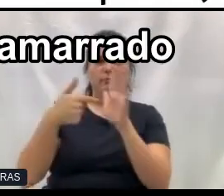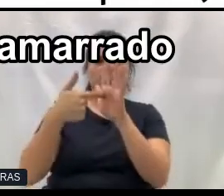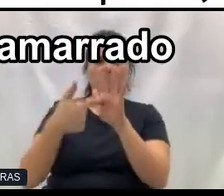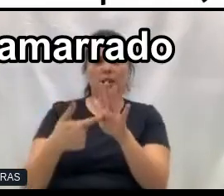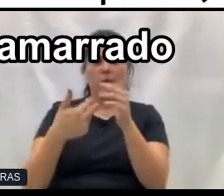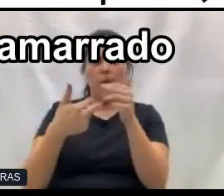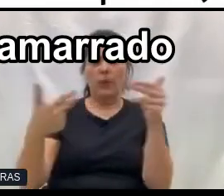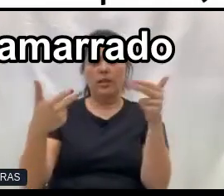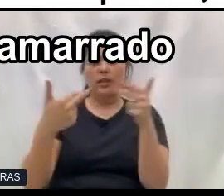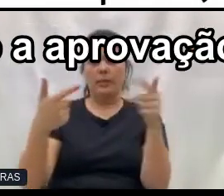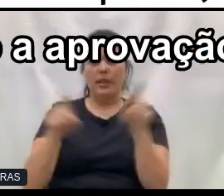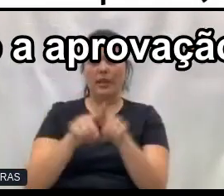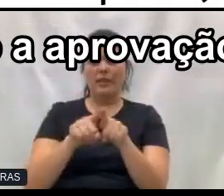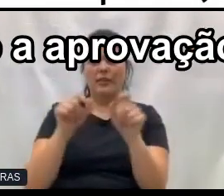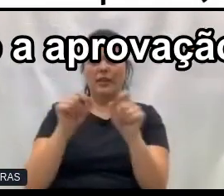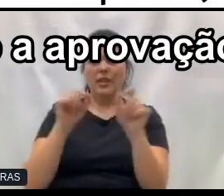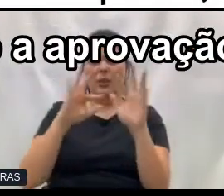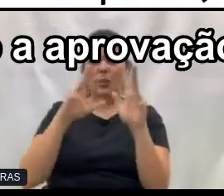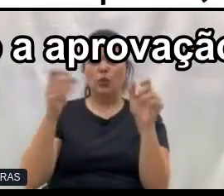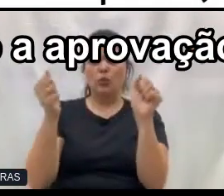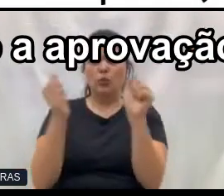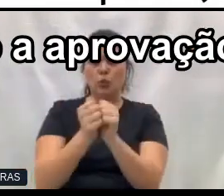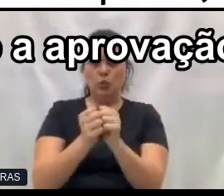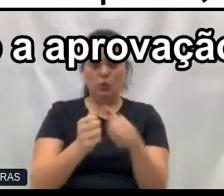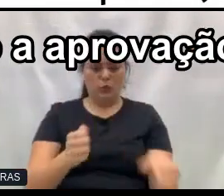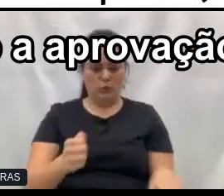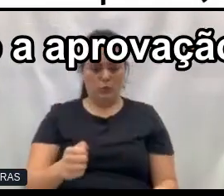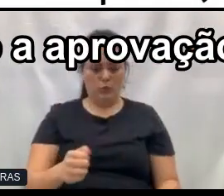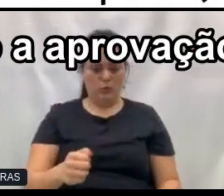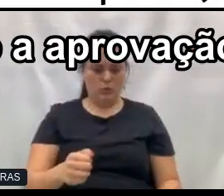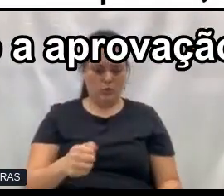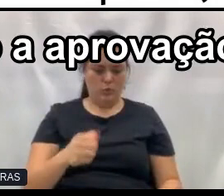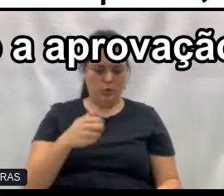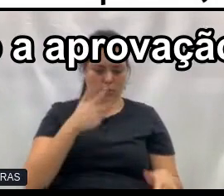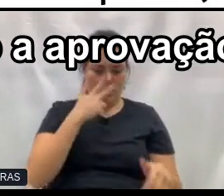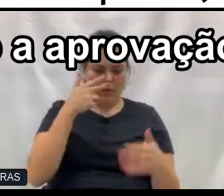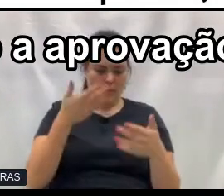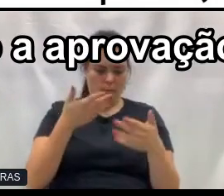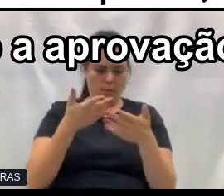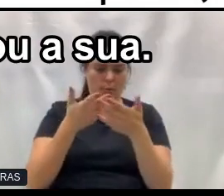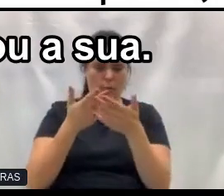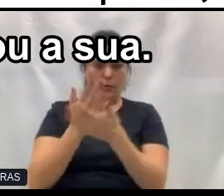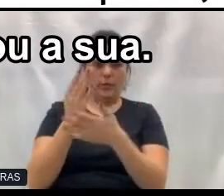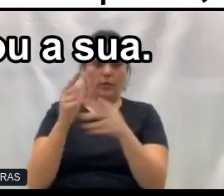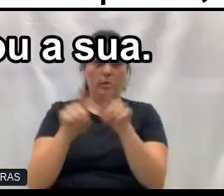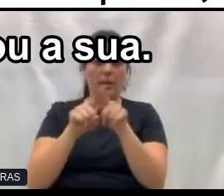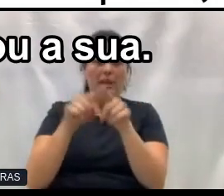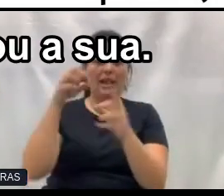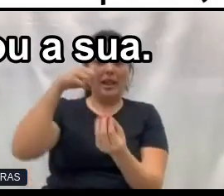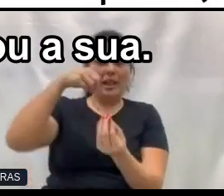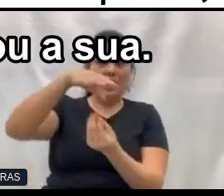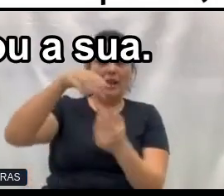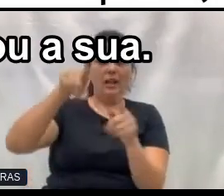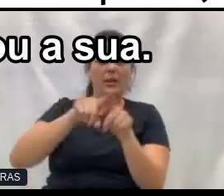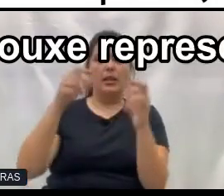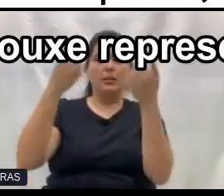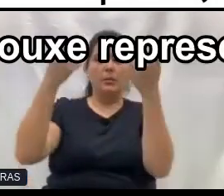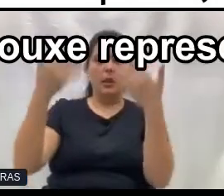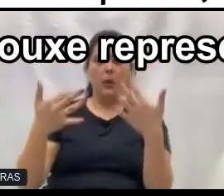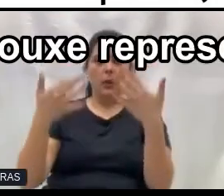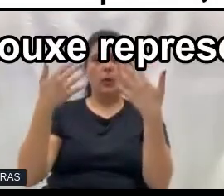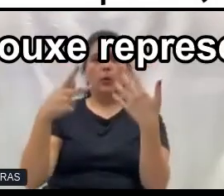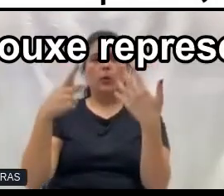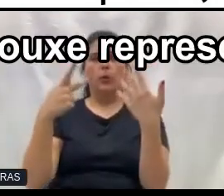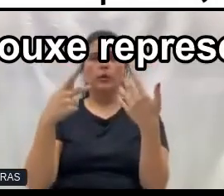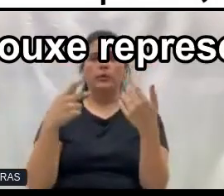fazer tudo amarrado quando a gente estava fazendo a aprovação ali das trilhas, a gente colocou a sua, acho que